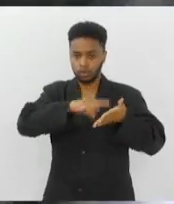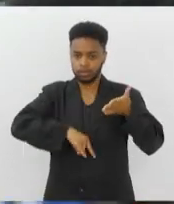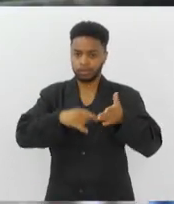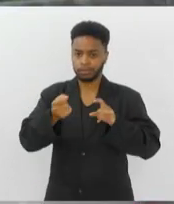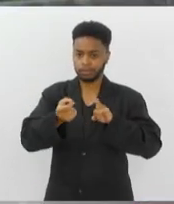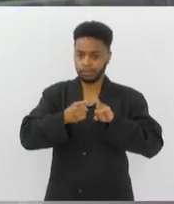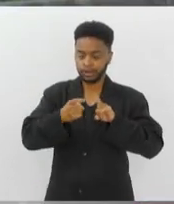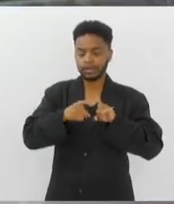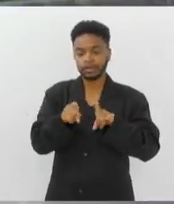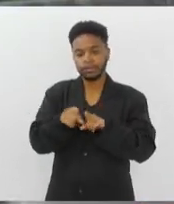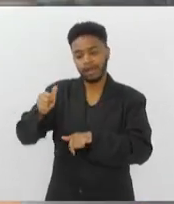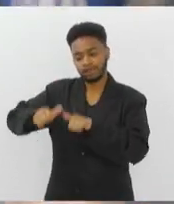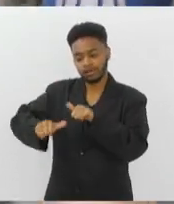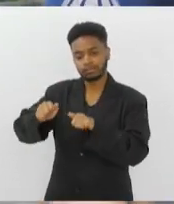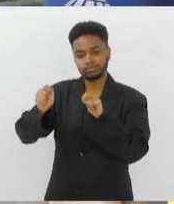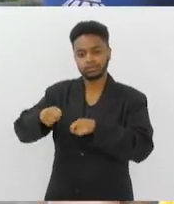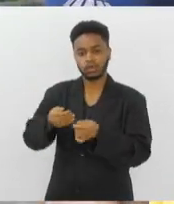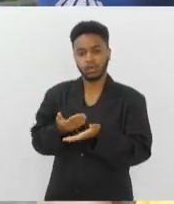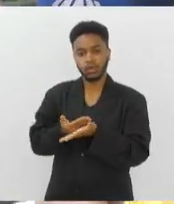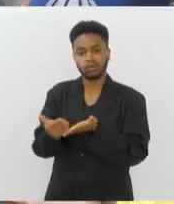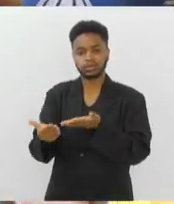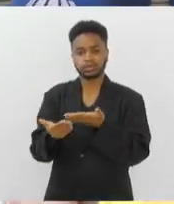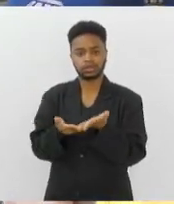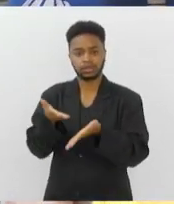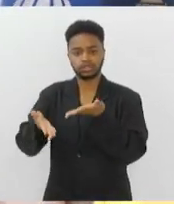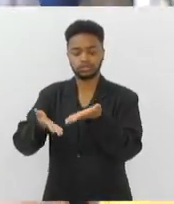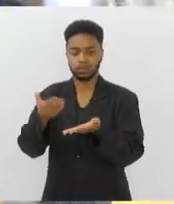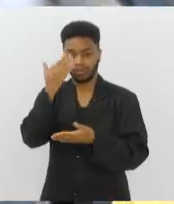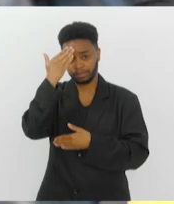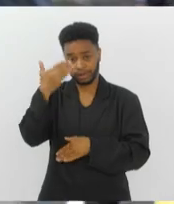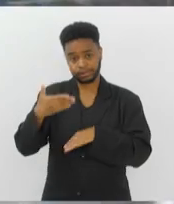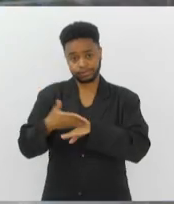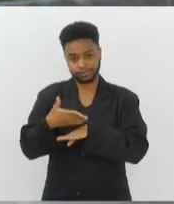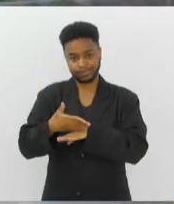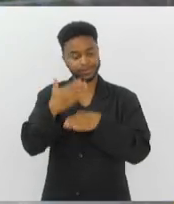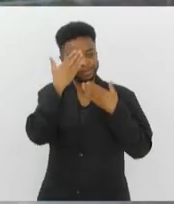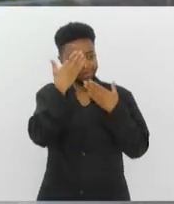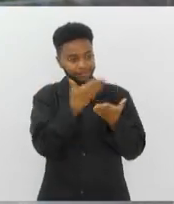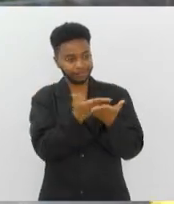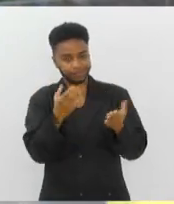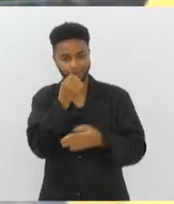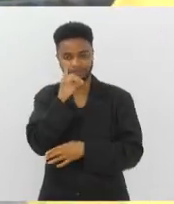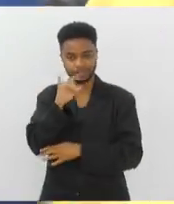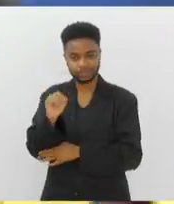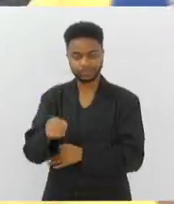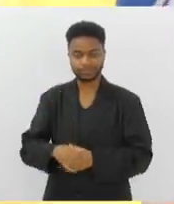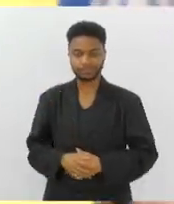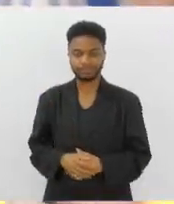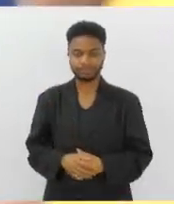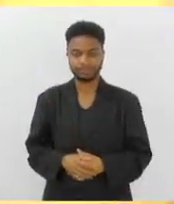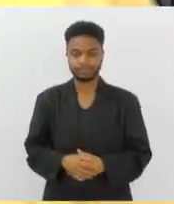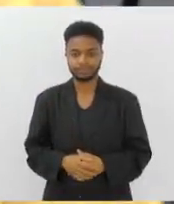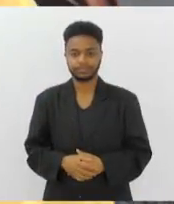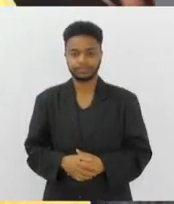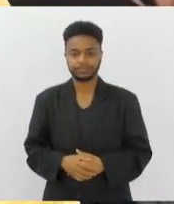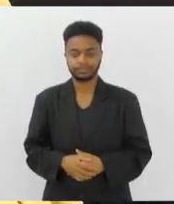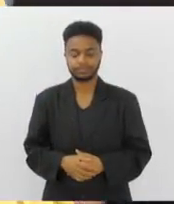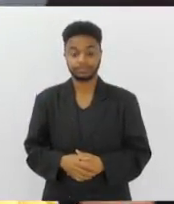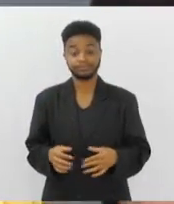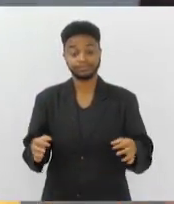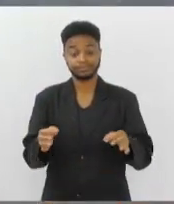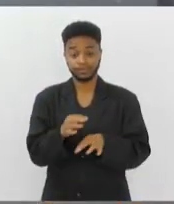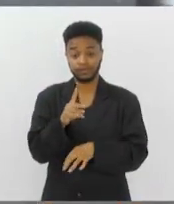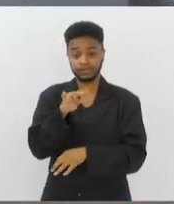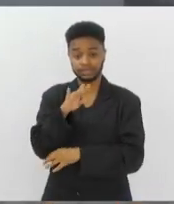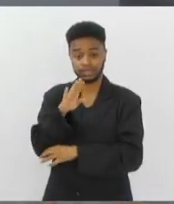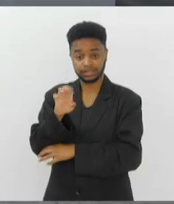iniciar o seu atendimento. Tá certo. Muito obrigada, Raquel, pela sua participação. Obrigada. Bom dia. É isso aí, Vicente.